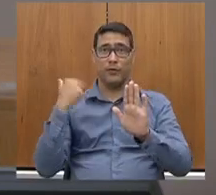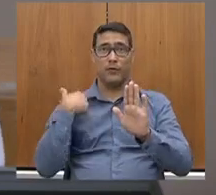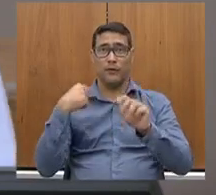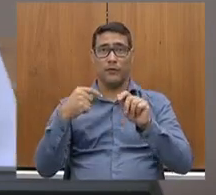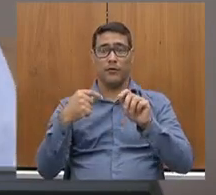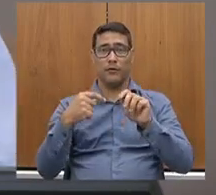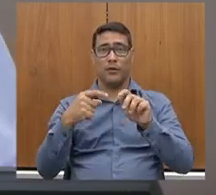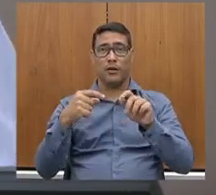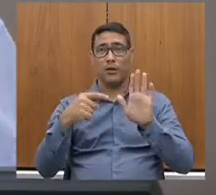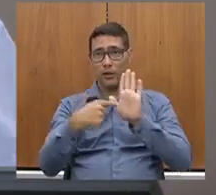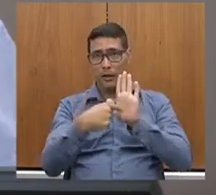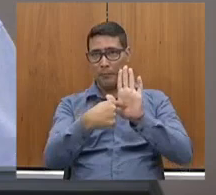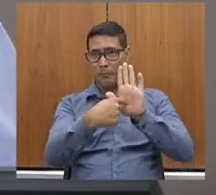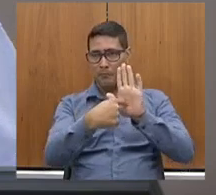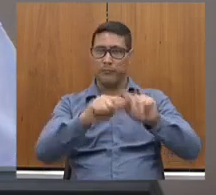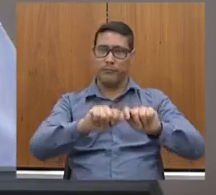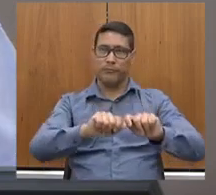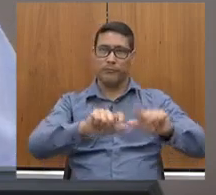apresentação.